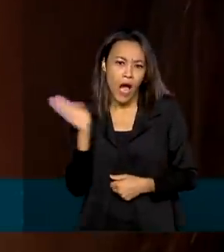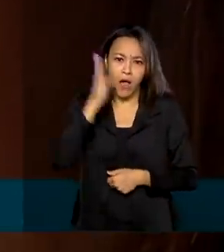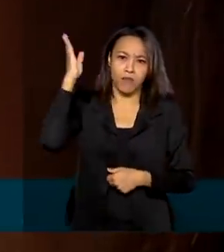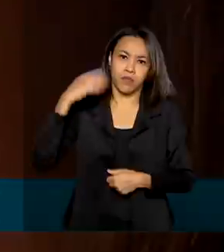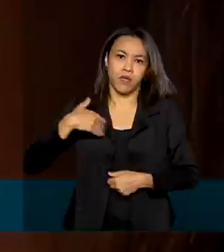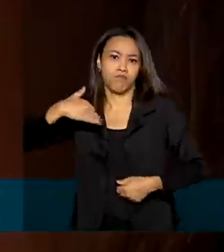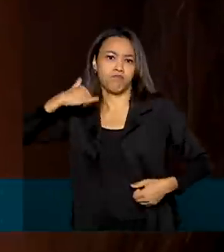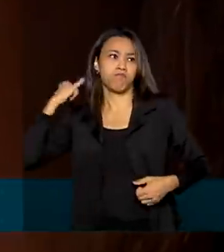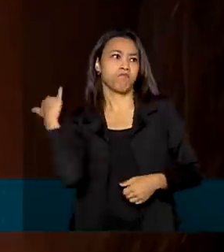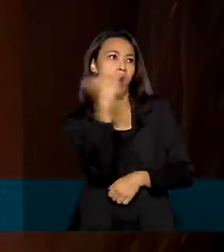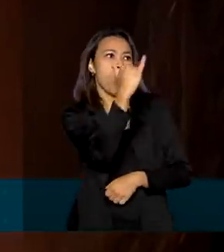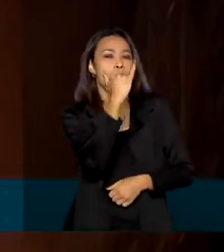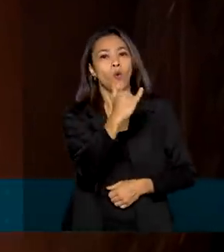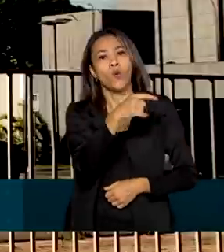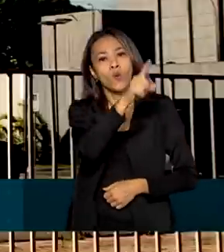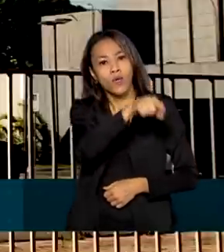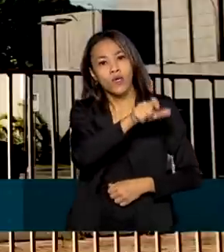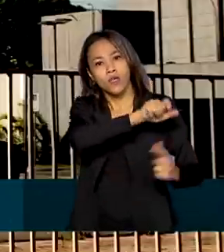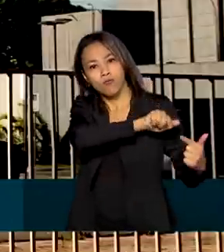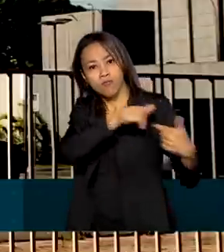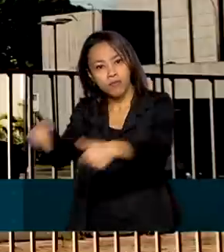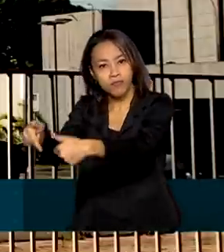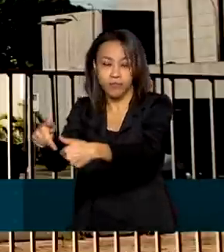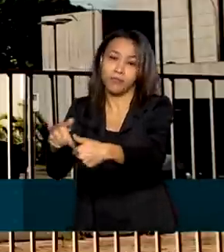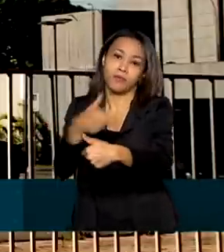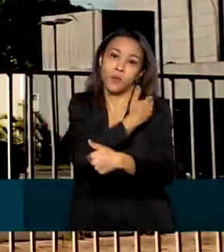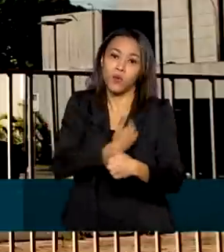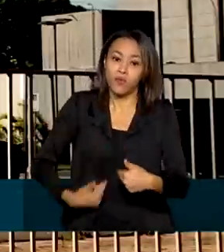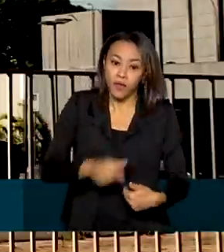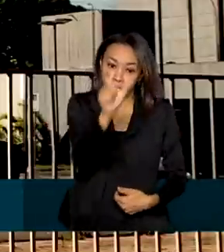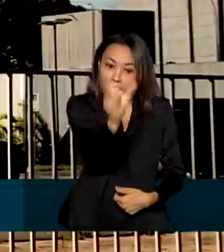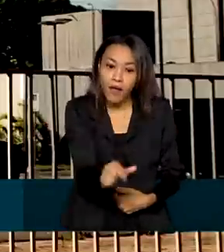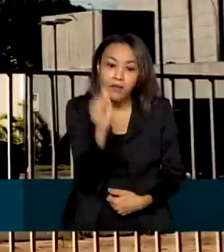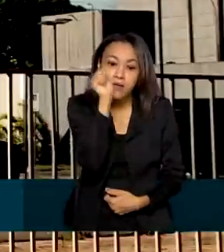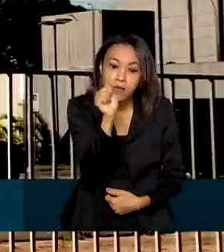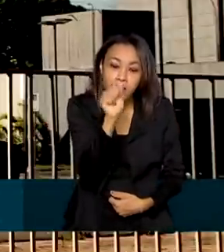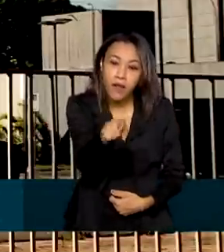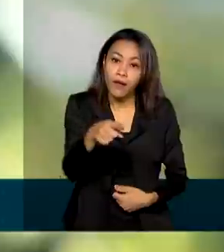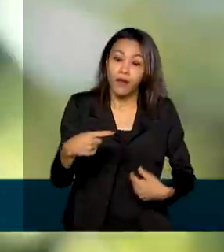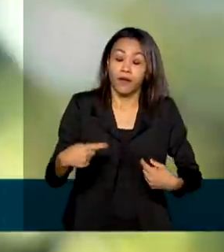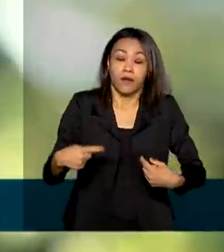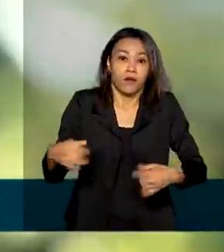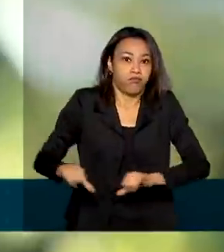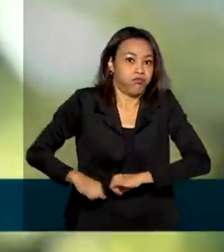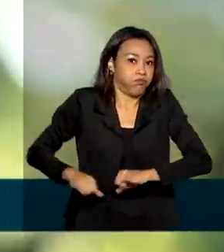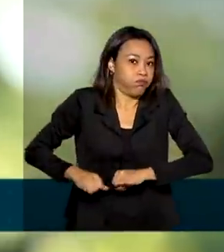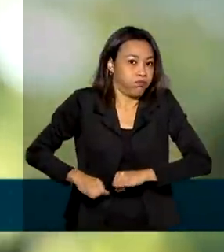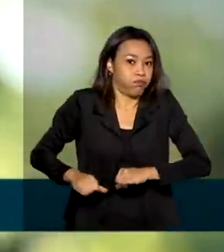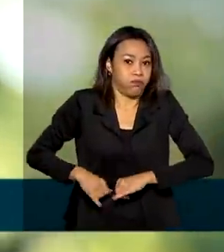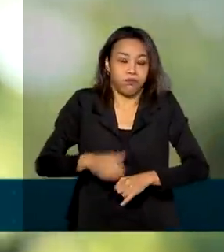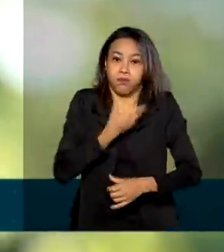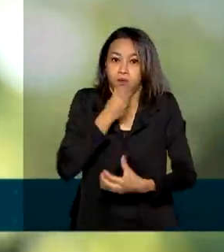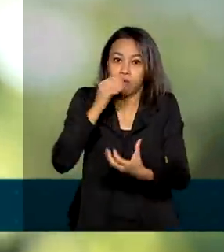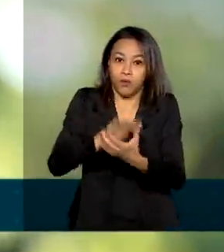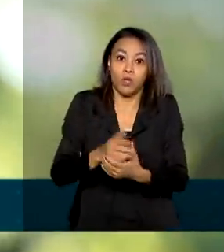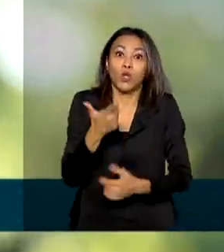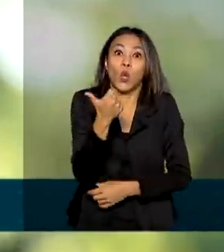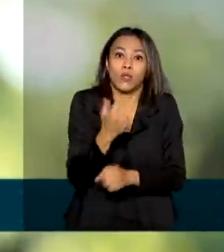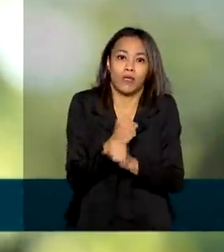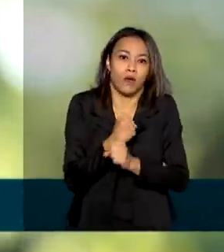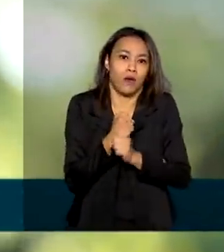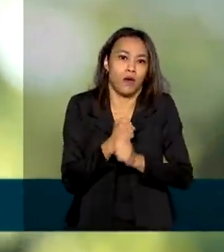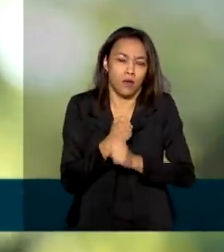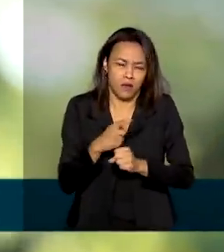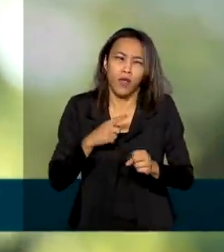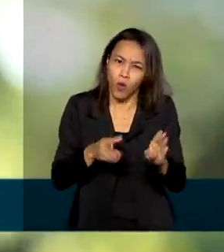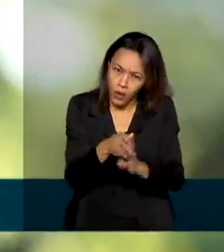protetiva da parte do poder público. Essa mulher, que sofreu agressões do marido durante 12 anos, tem um conselho para quem